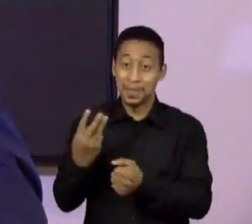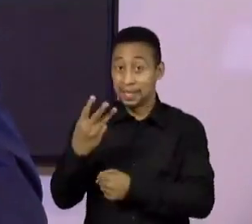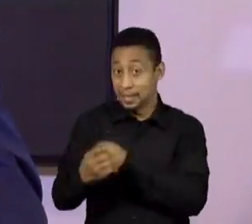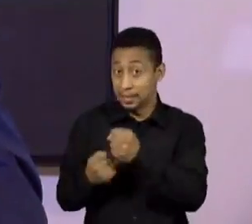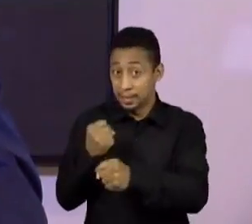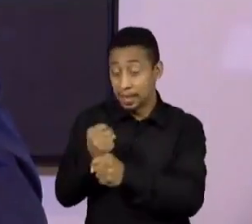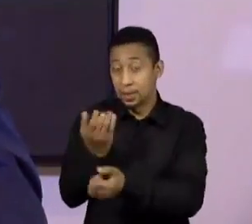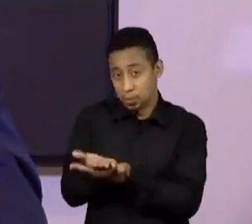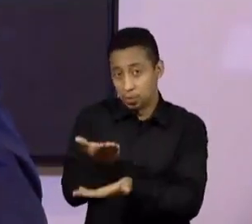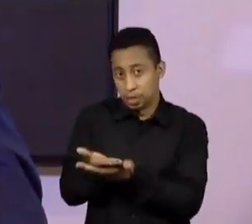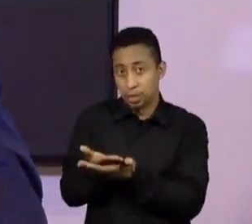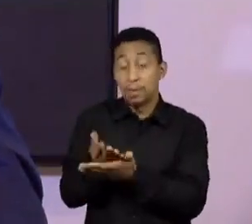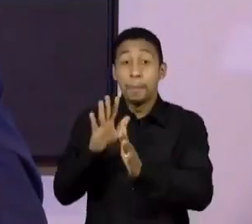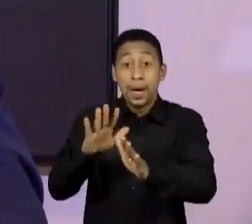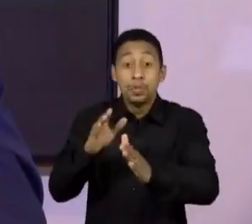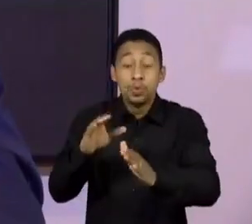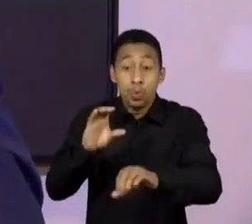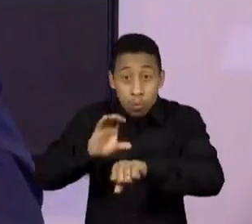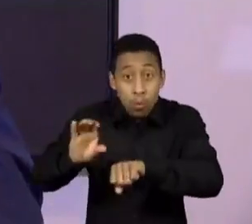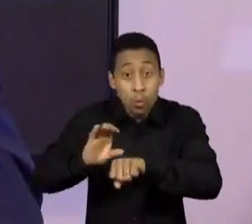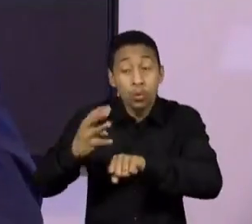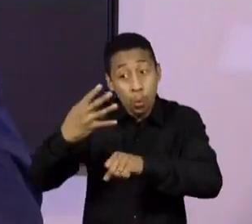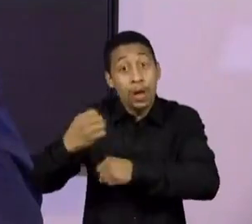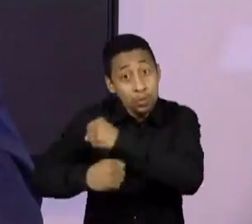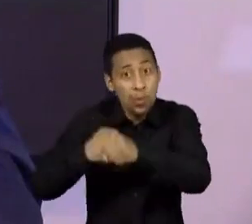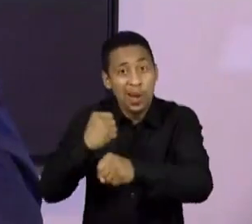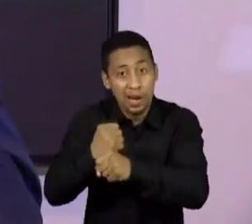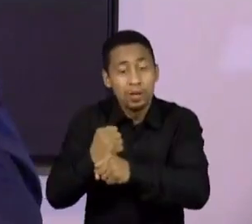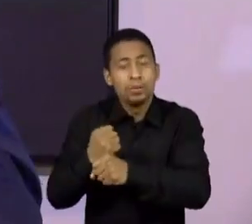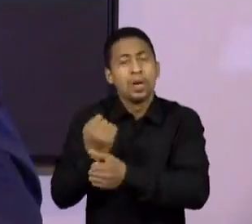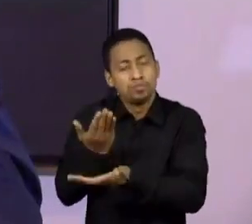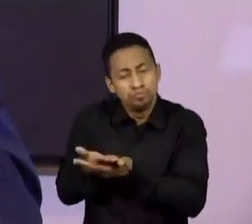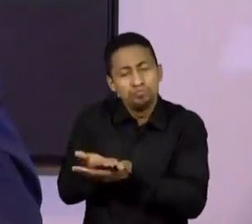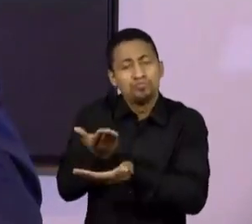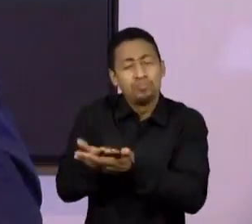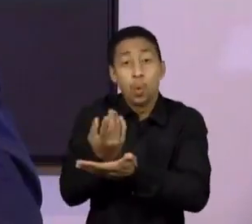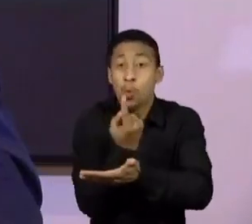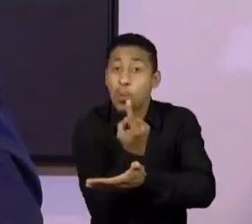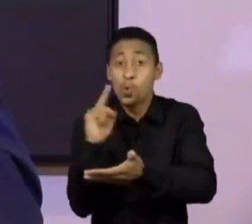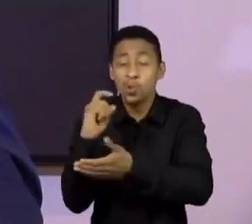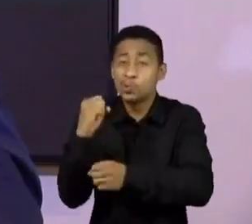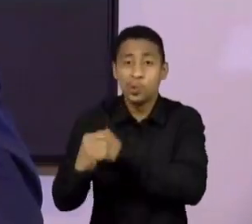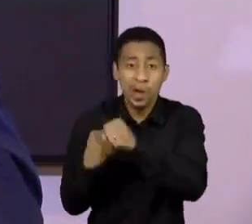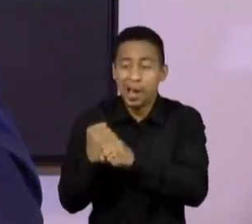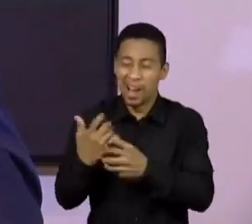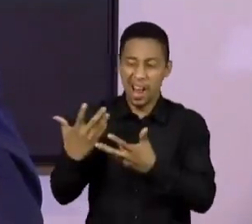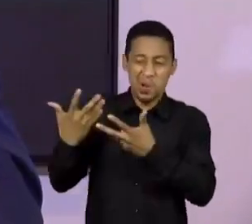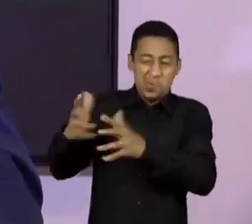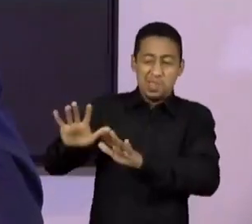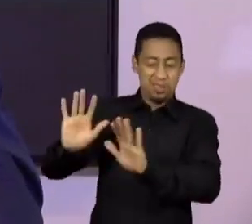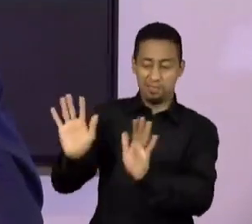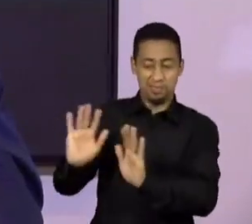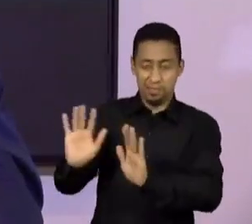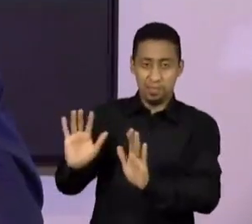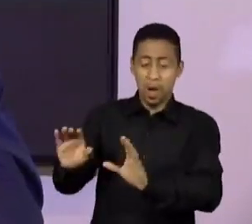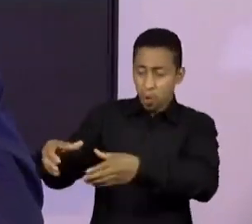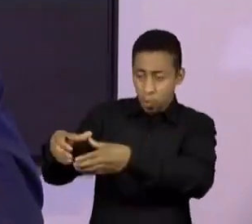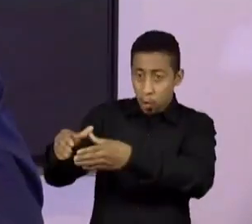O curso é de quatro, mas o último eu não quis fazer, porque ele era direcionado mais para os alunos que